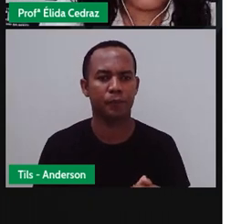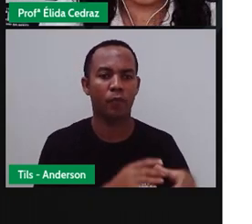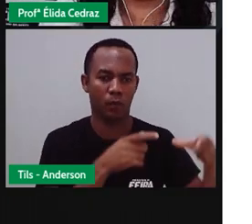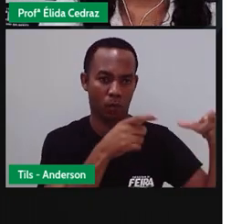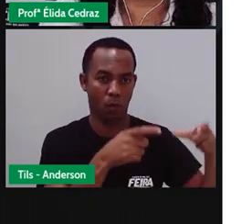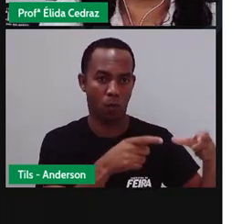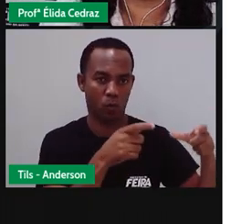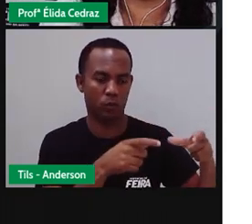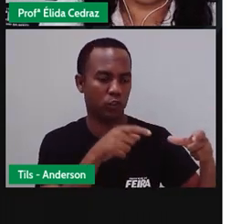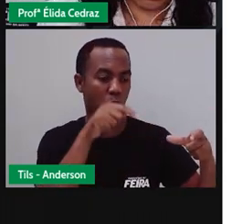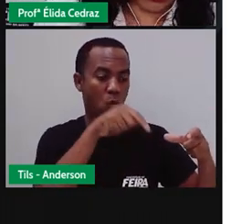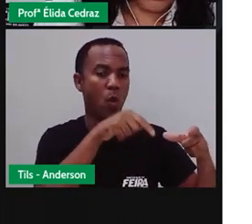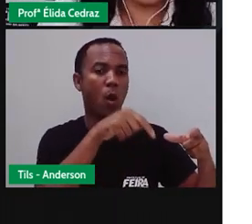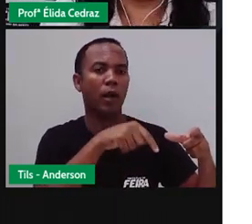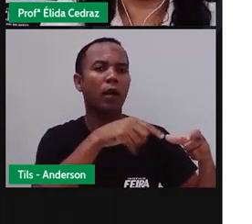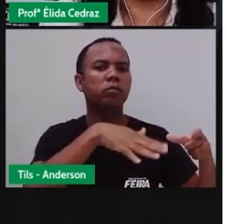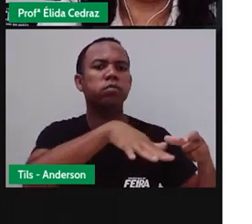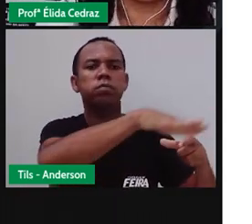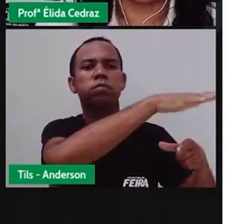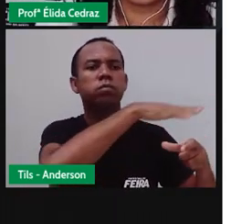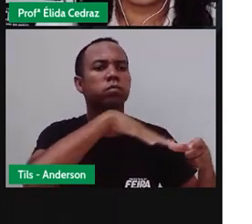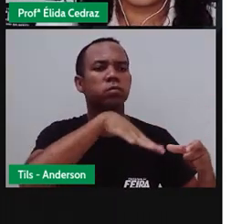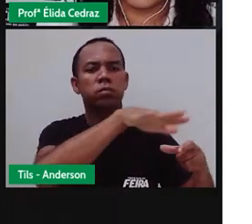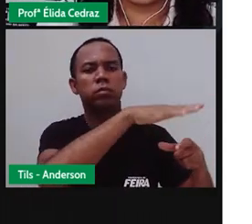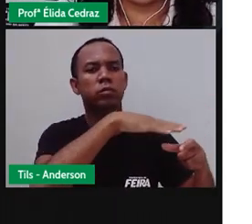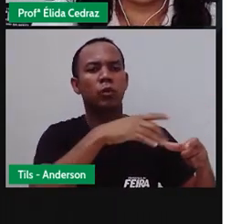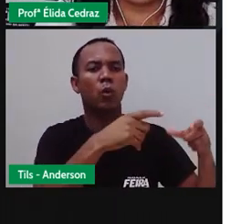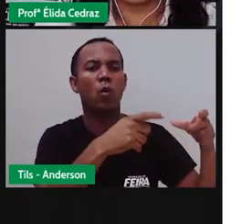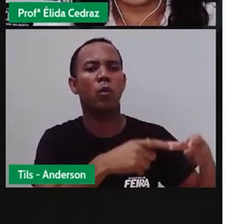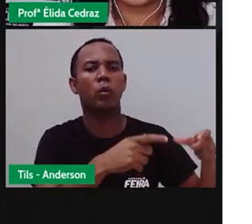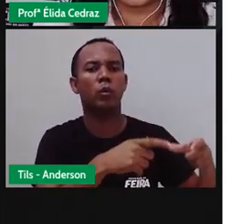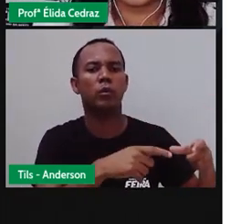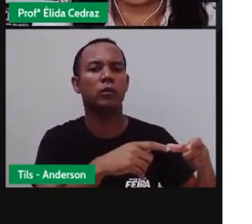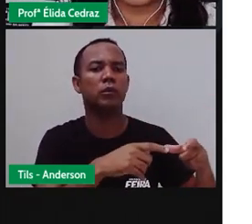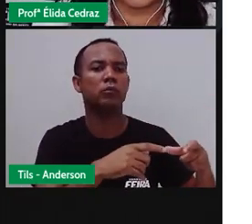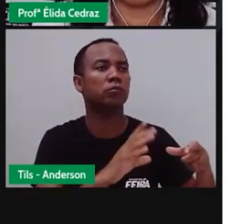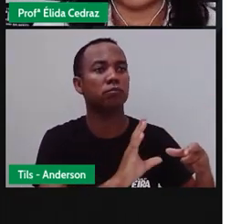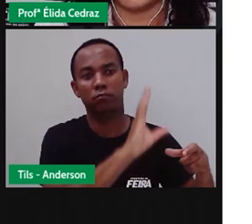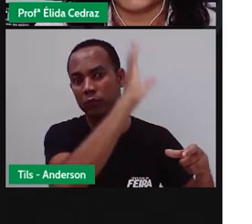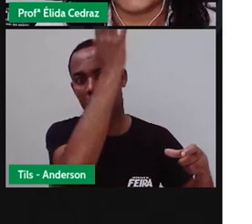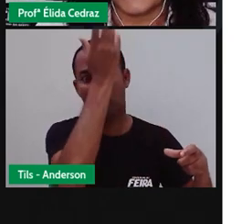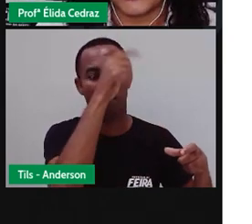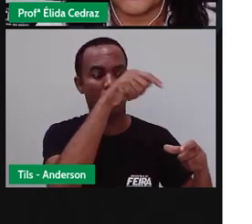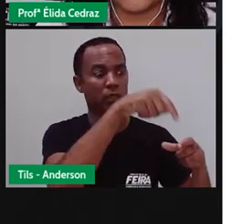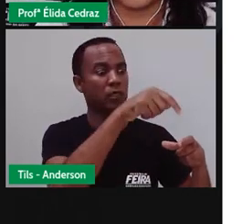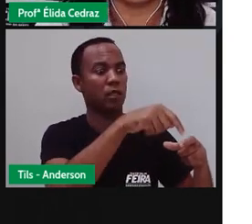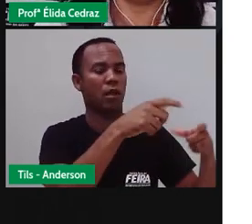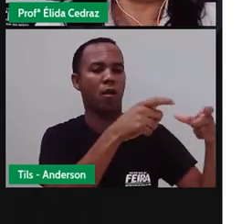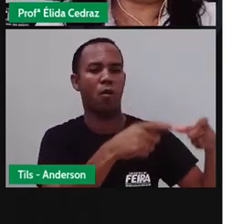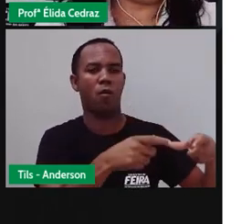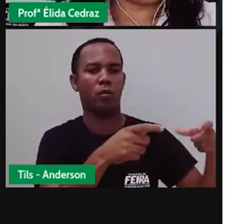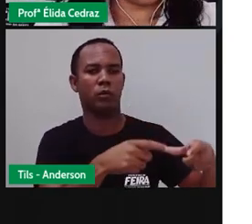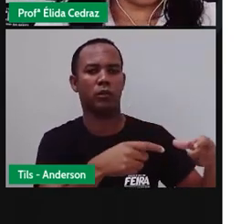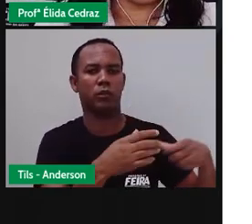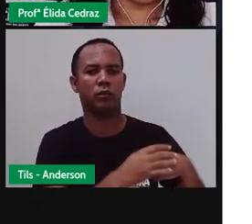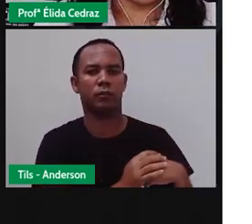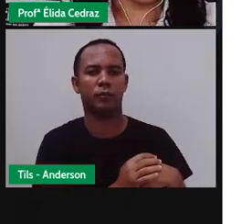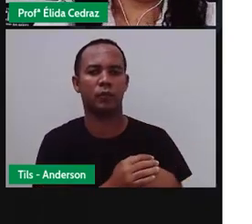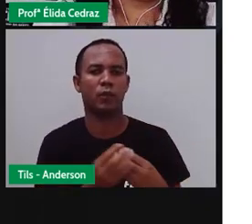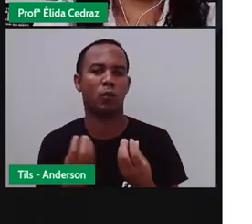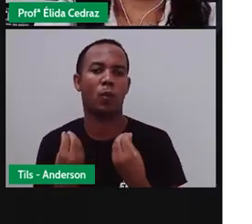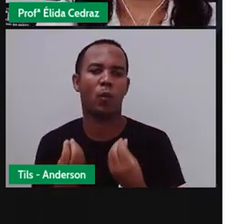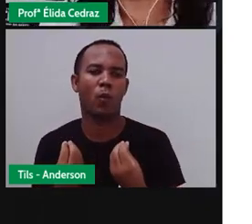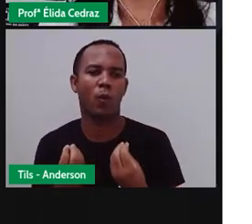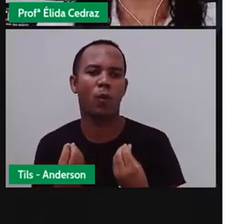acontecimento foi criado, foi gerado, apareceu. O como